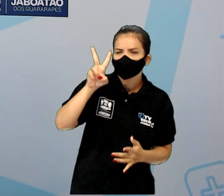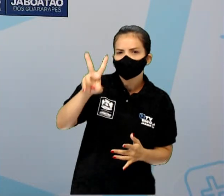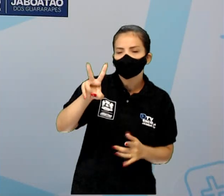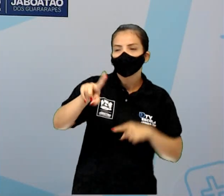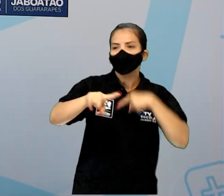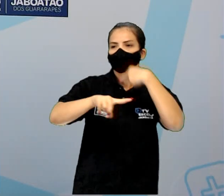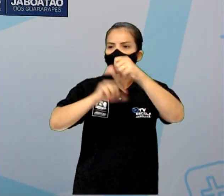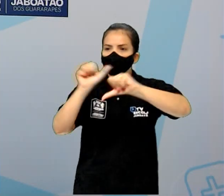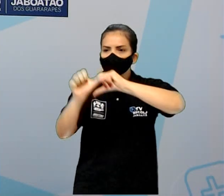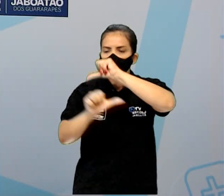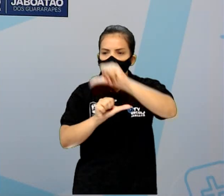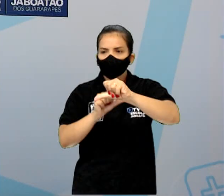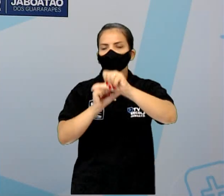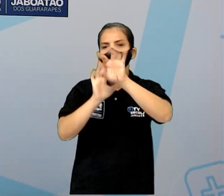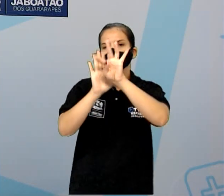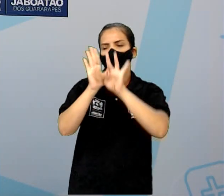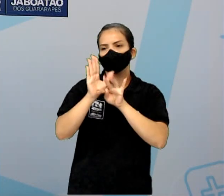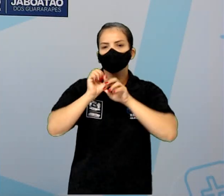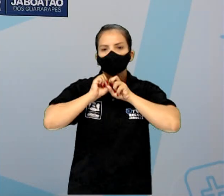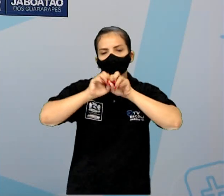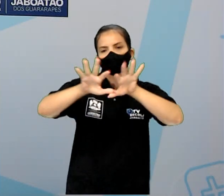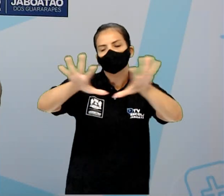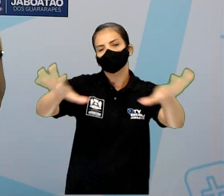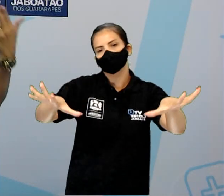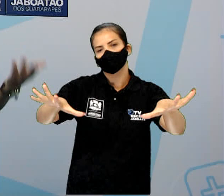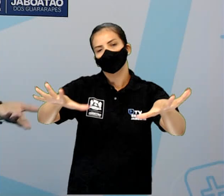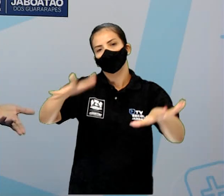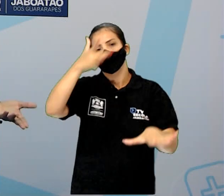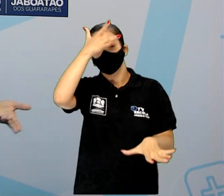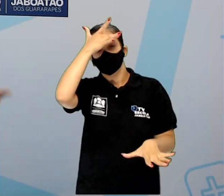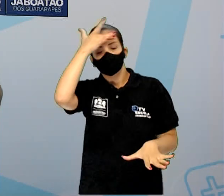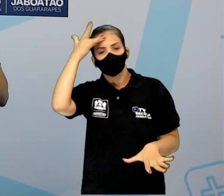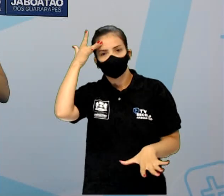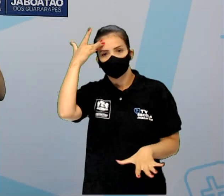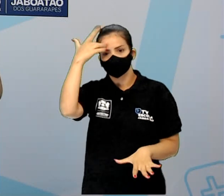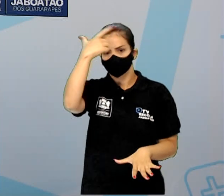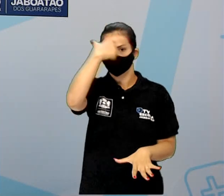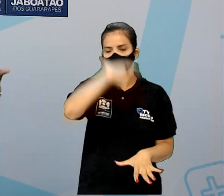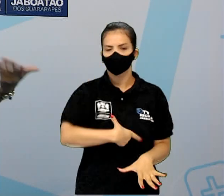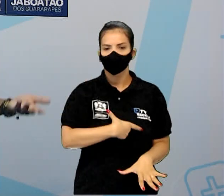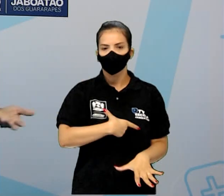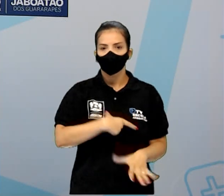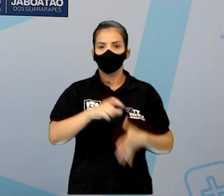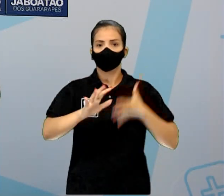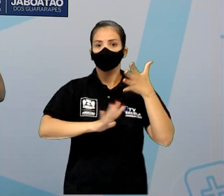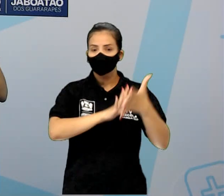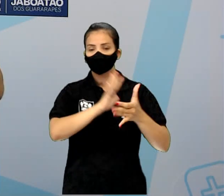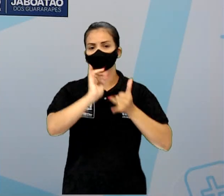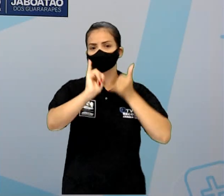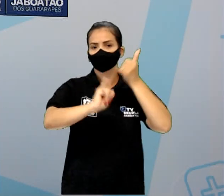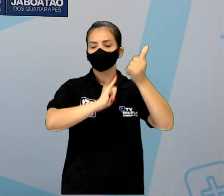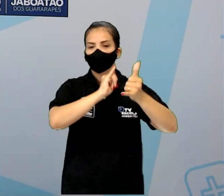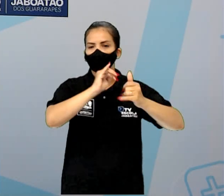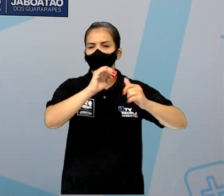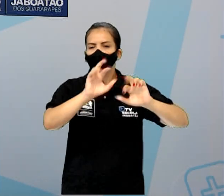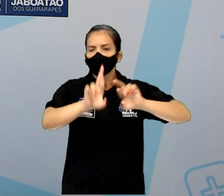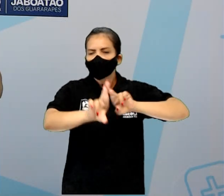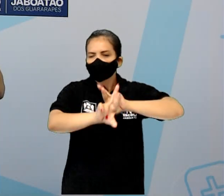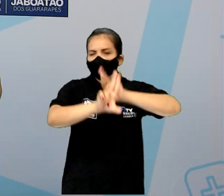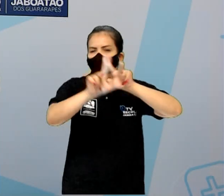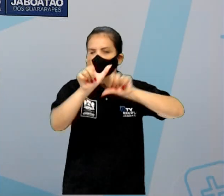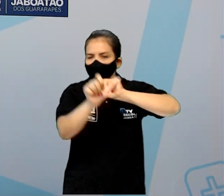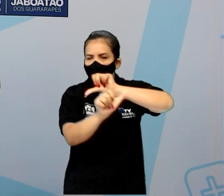Algumas modificações, né? Quem conta, aumenta um ponto, né? Quem conta um conto, aumenta um ponto. Como ela vai passando de